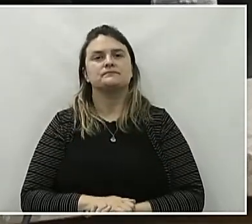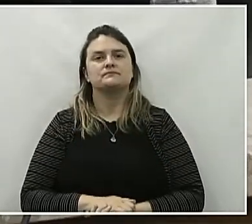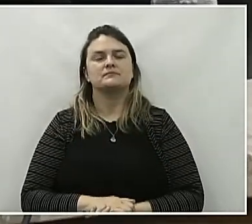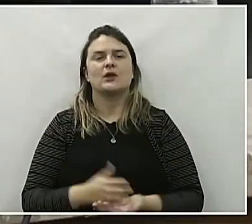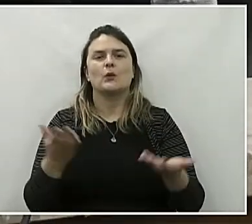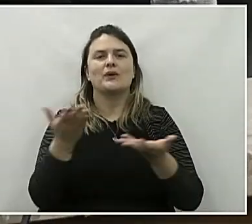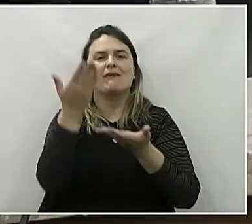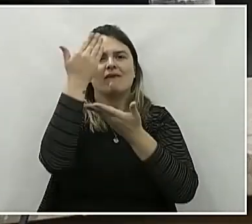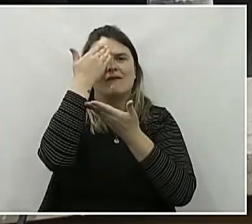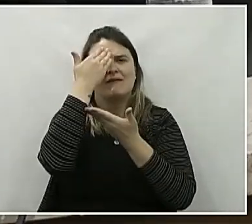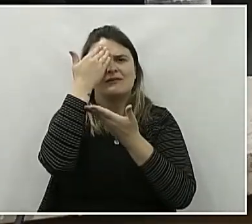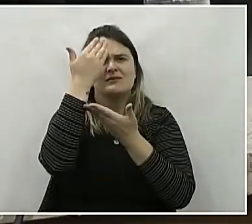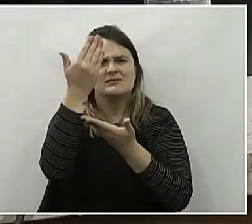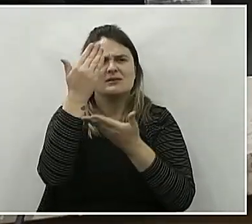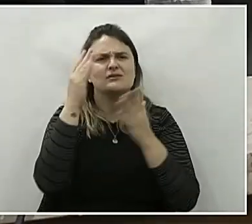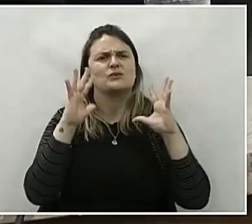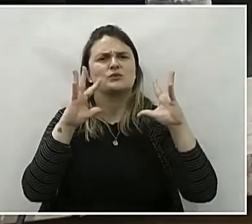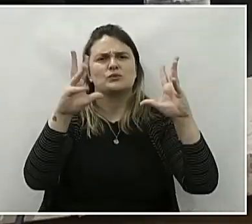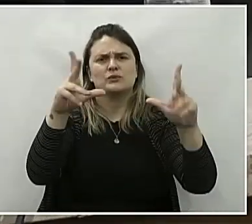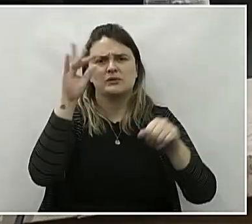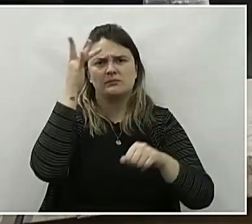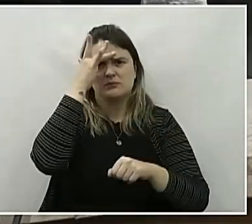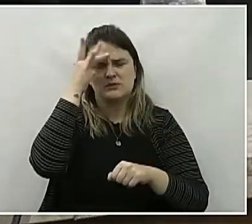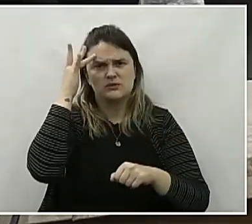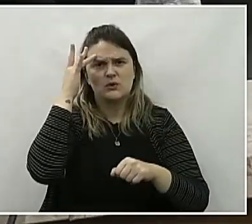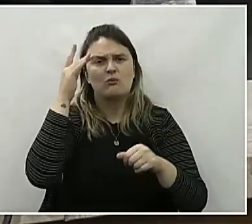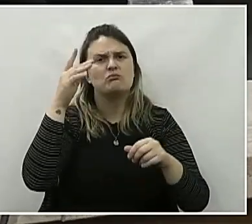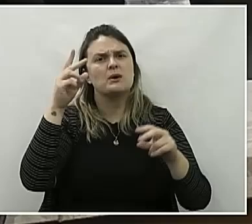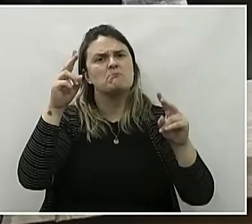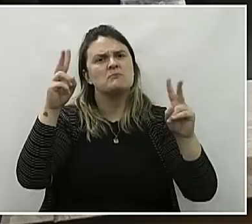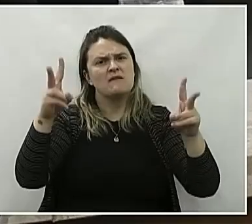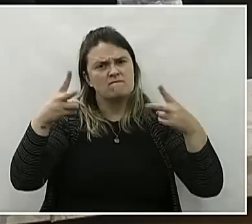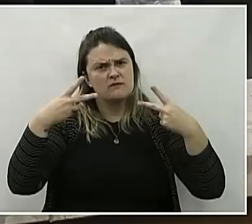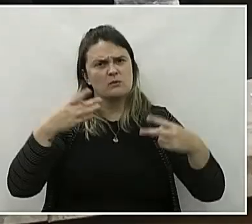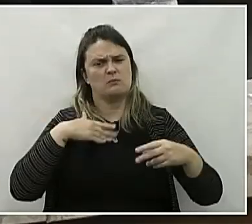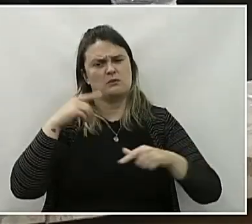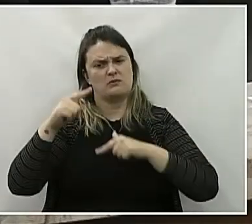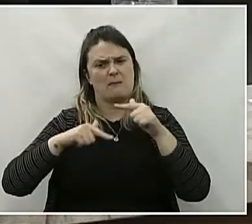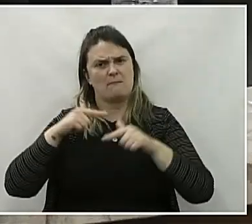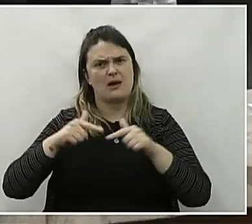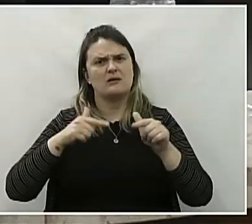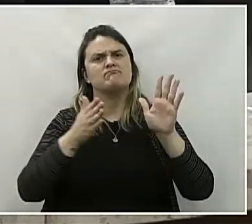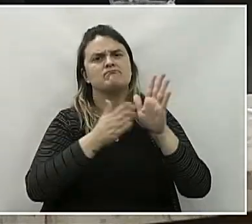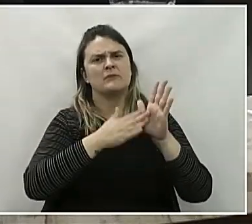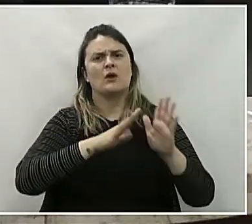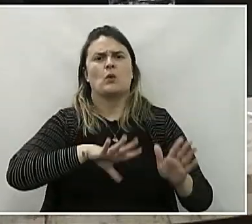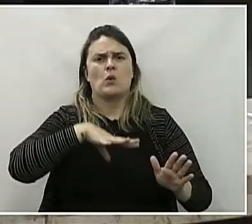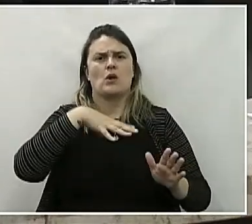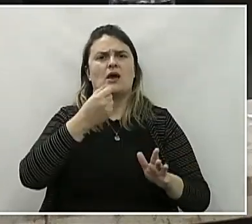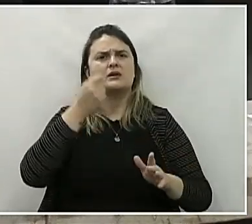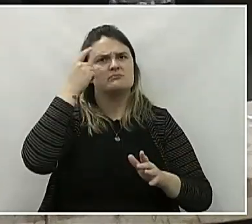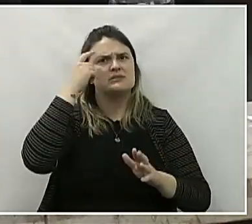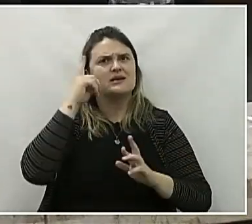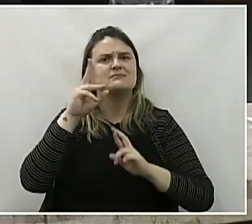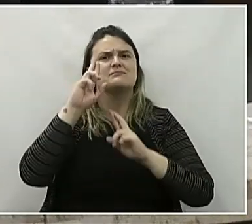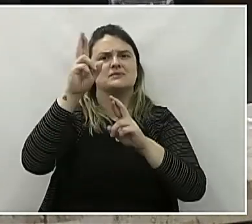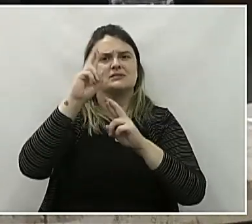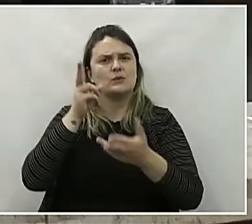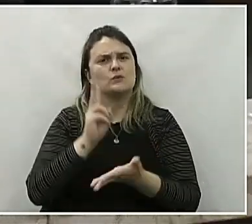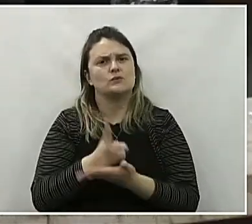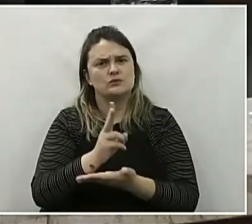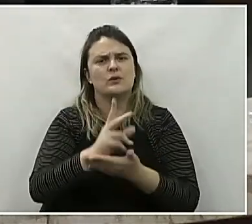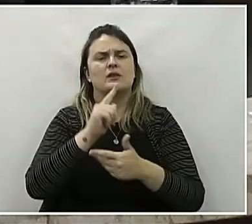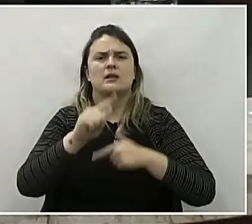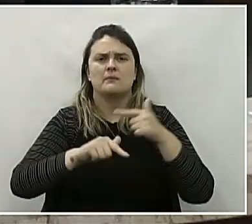agradecer a todas as pessoas que enxergaram na nossa candidatura coragem e esperança de continuar